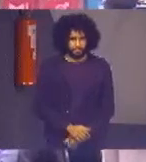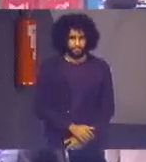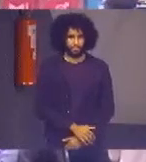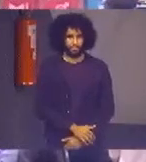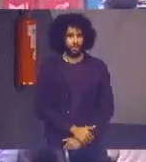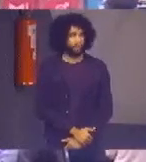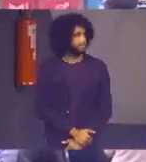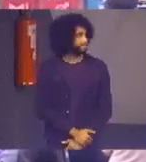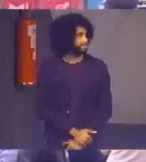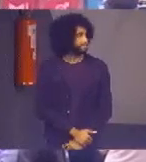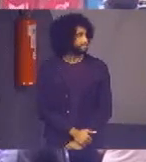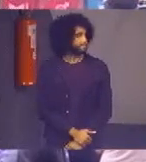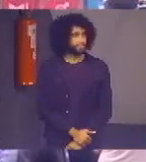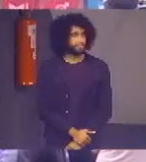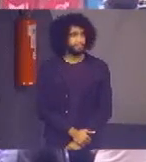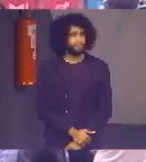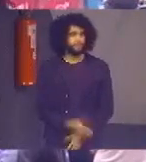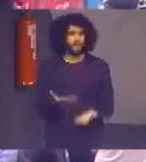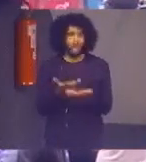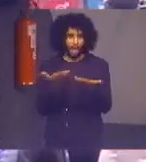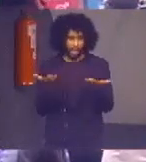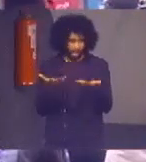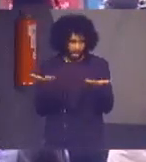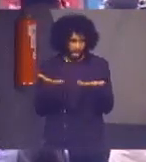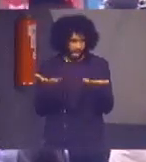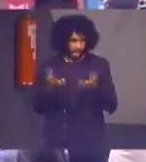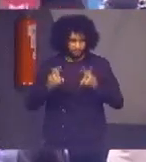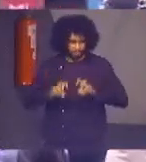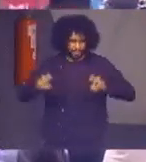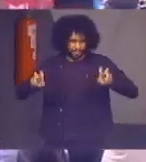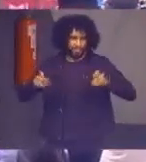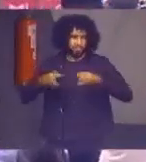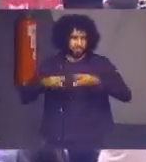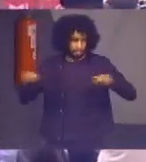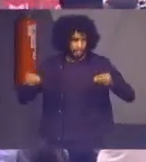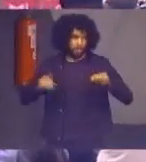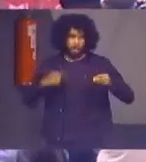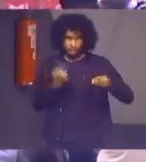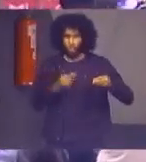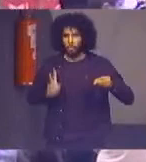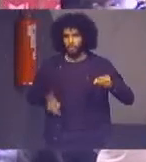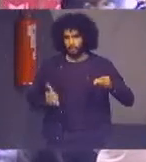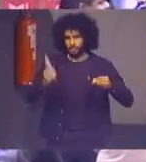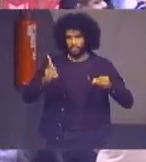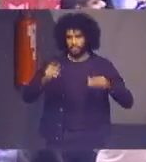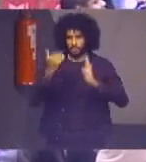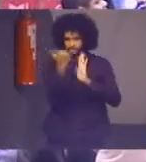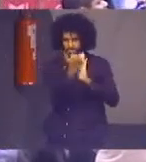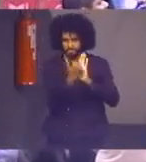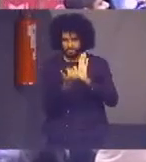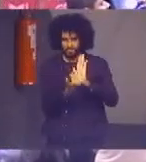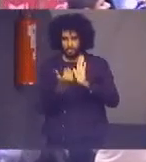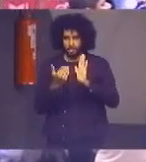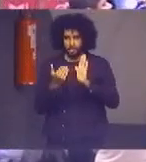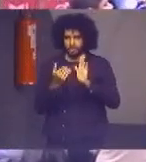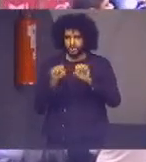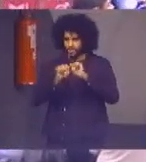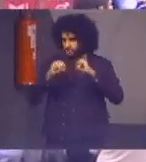neste momento desfaz o dispositivo de abertura para darmos continuidade à programação do seminário